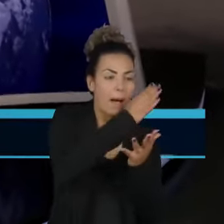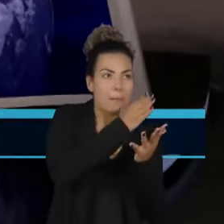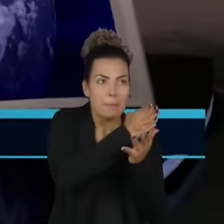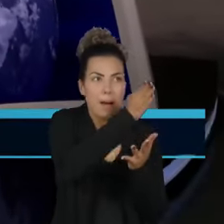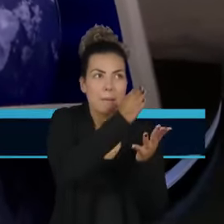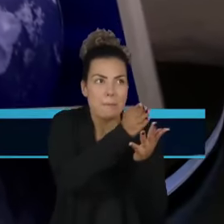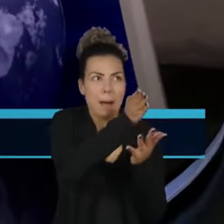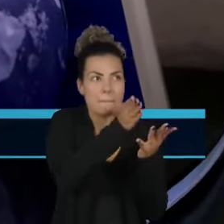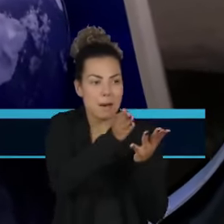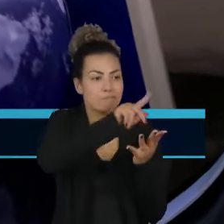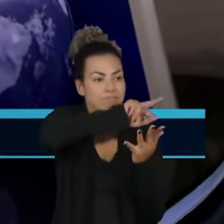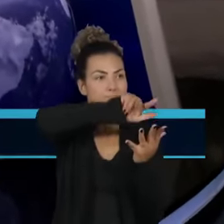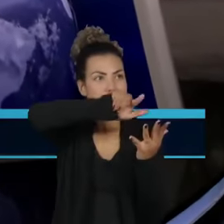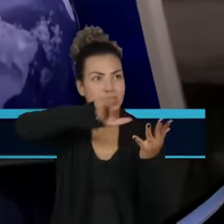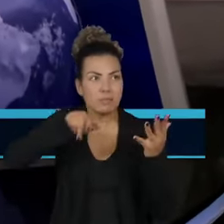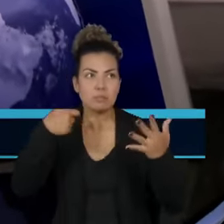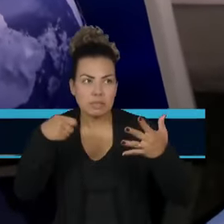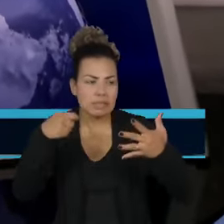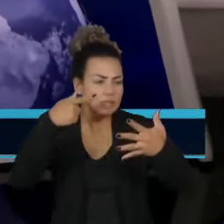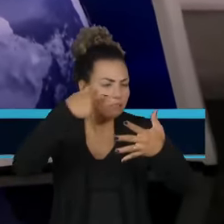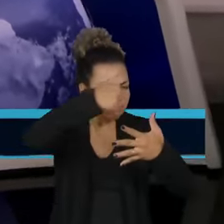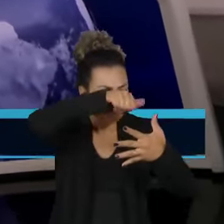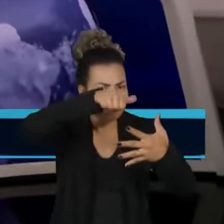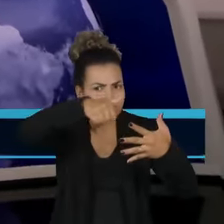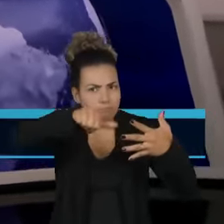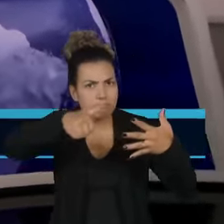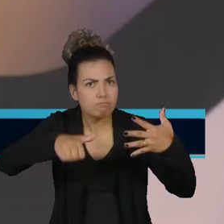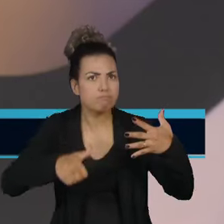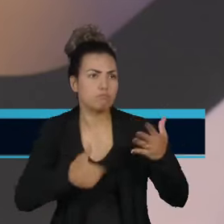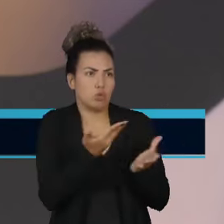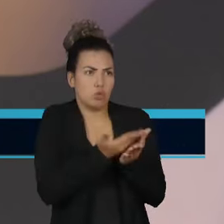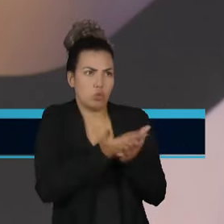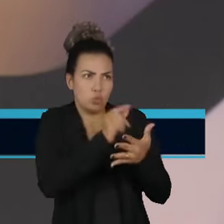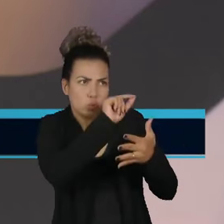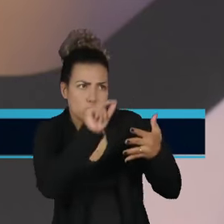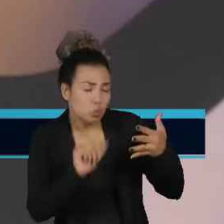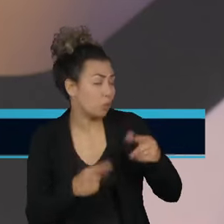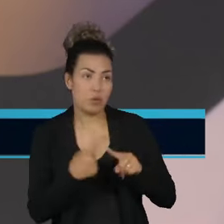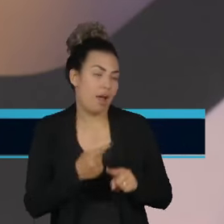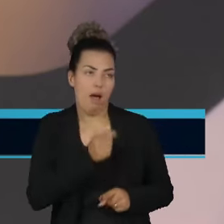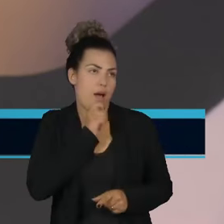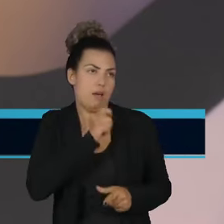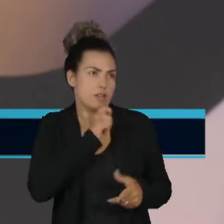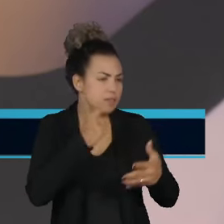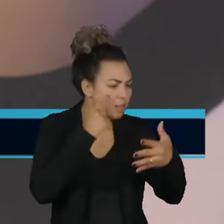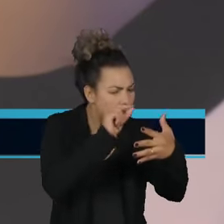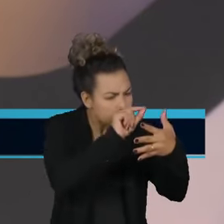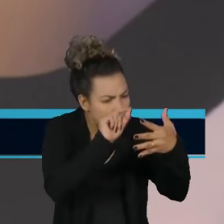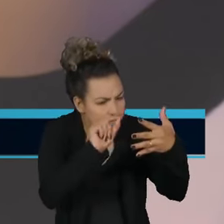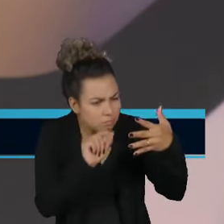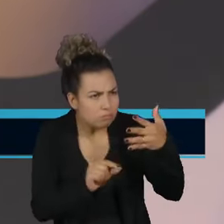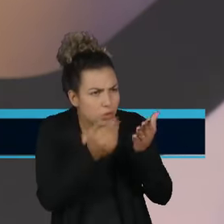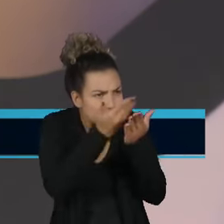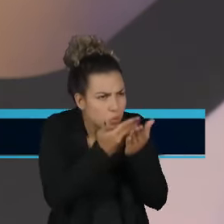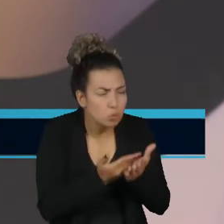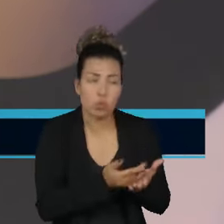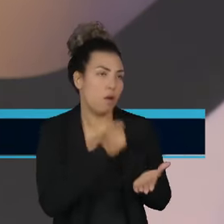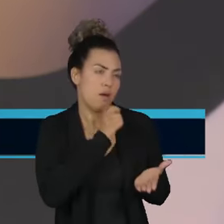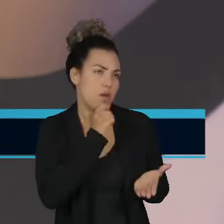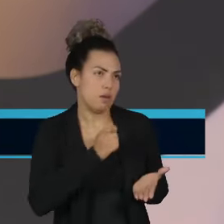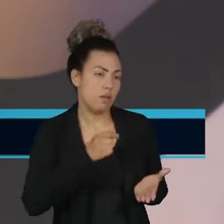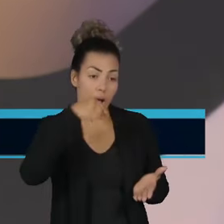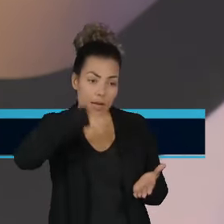vistos de forma sistêmica. Por quê? Porque a gente não tem olhado de forma sistêmica. Acho que esse é um problema e não é um problema só no Brasil.